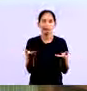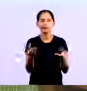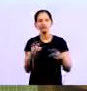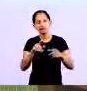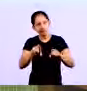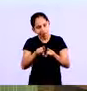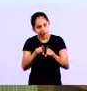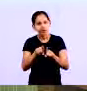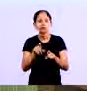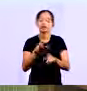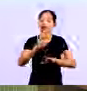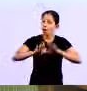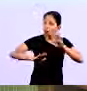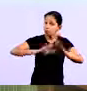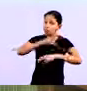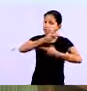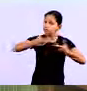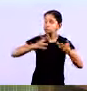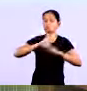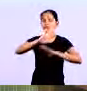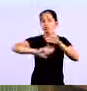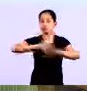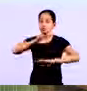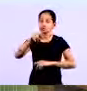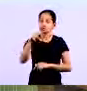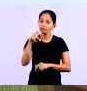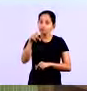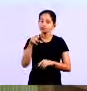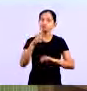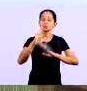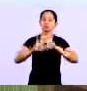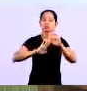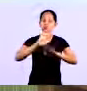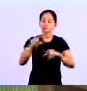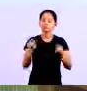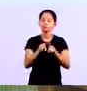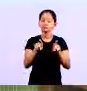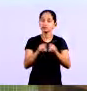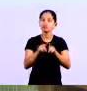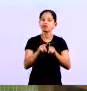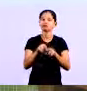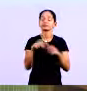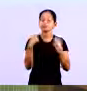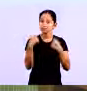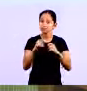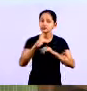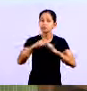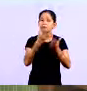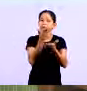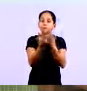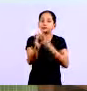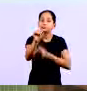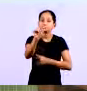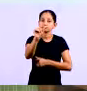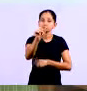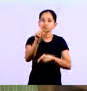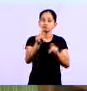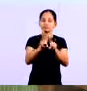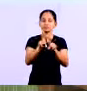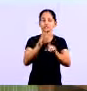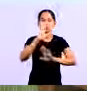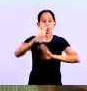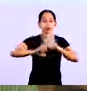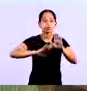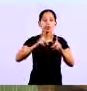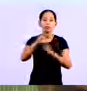Ela também corre risco Se você não fizer o controle do cartão de crédito Você sim, corre o risco de perder algum valor É importante que se fa